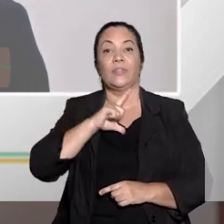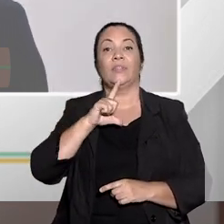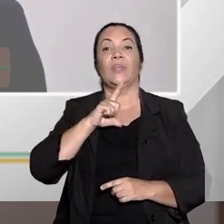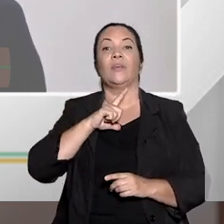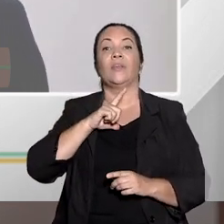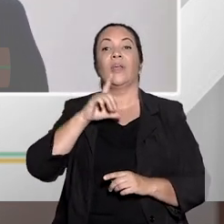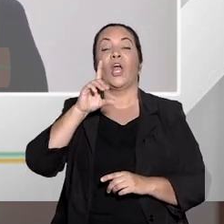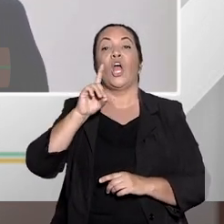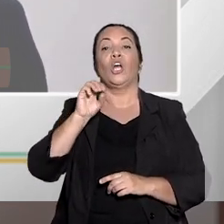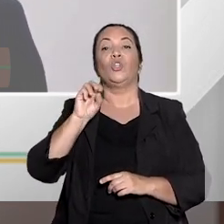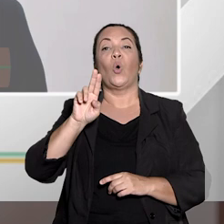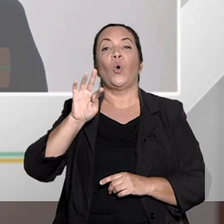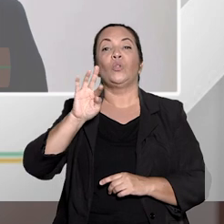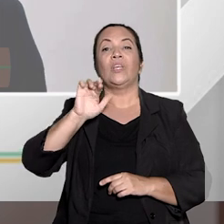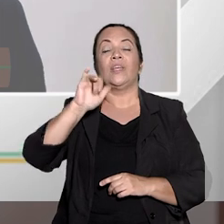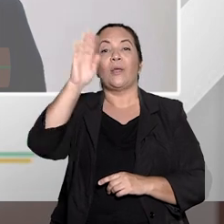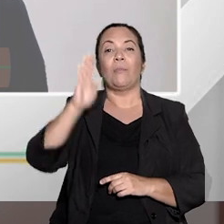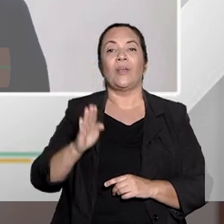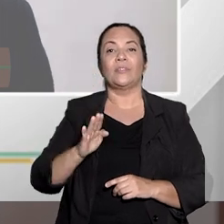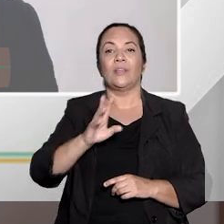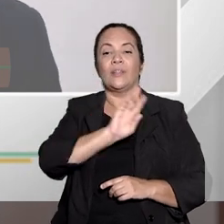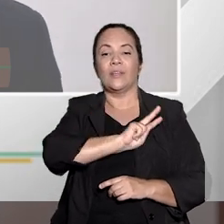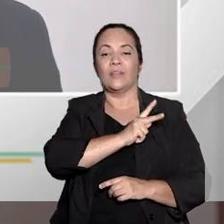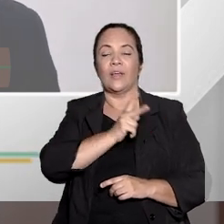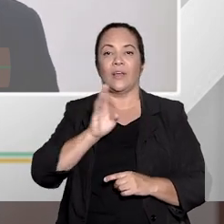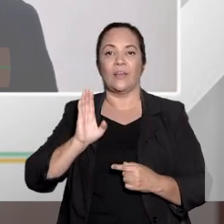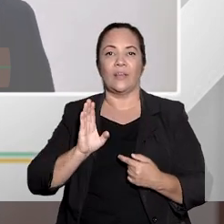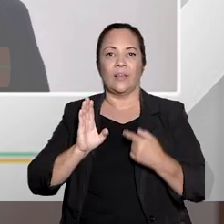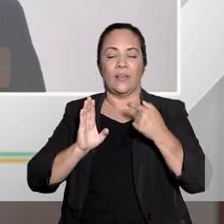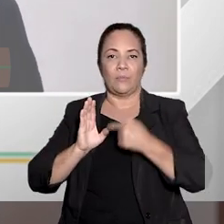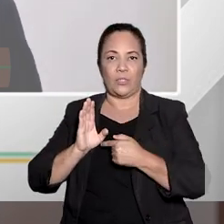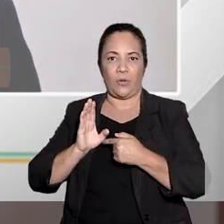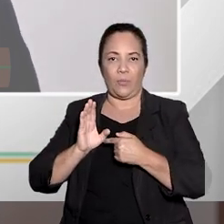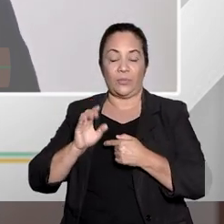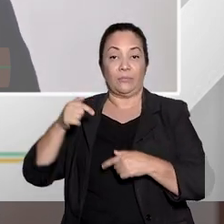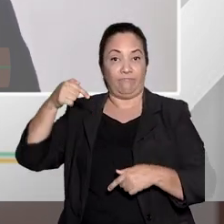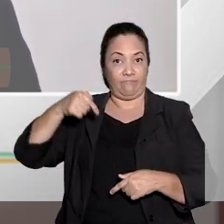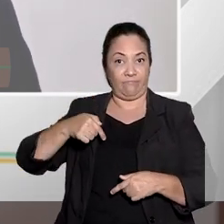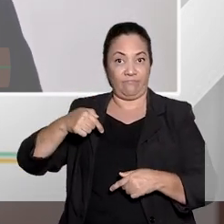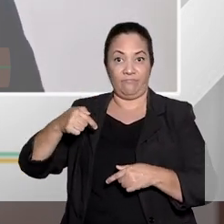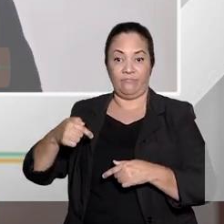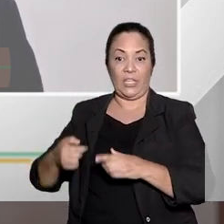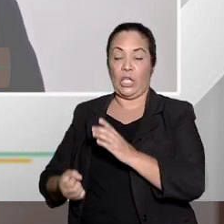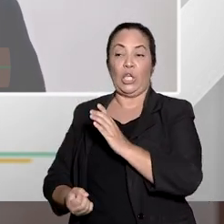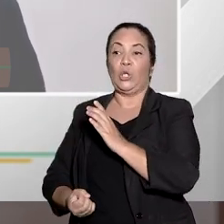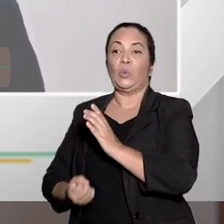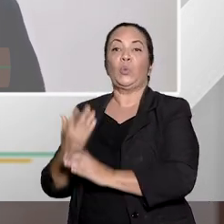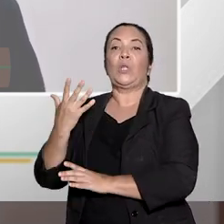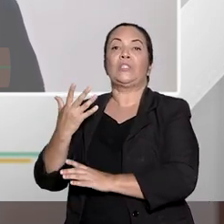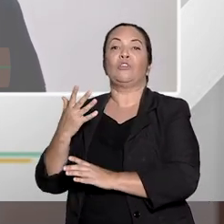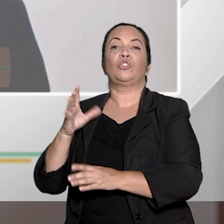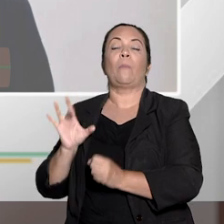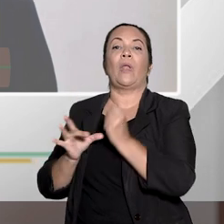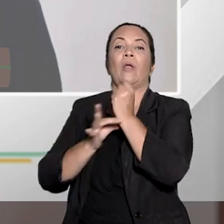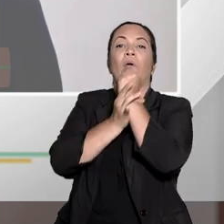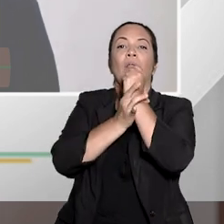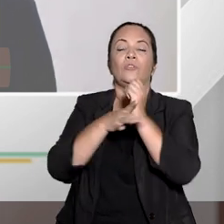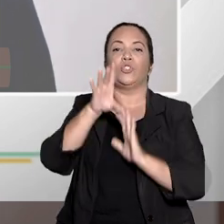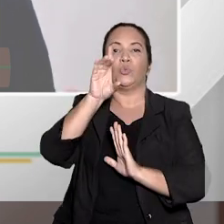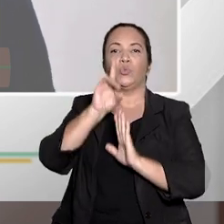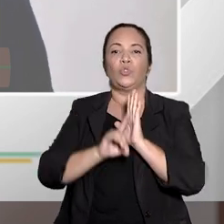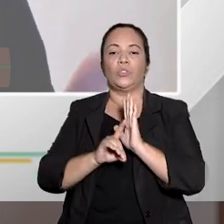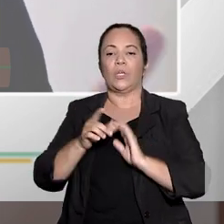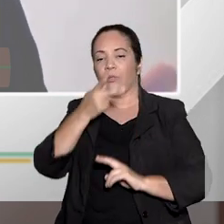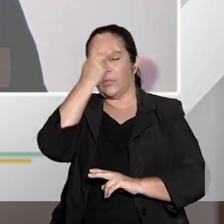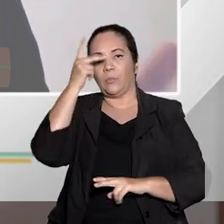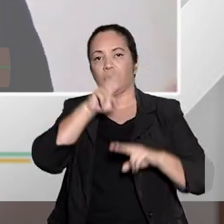doutrina brasileira do habeas corpus, que o habeas corpus, no primeiro momento, não nasceu para tutelar apenas o direito de locomoção. A